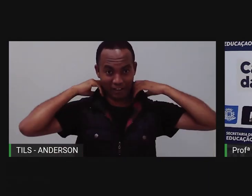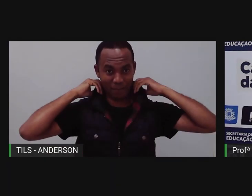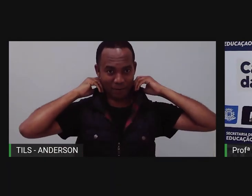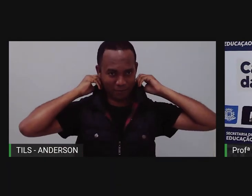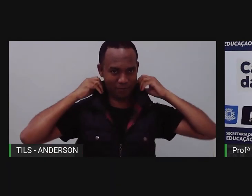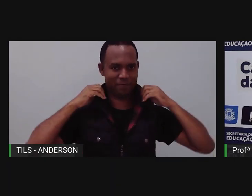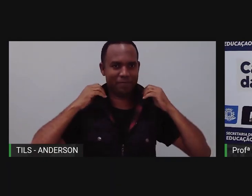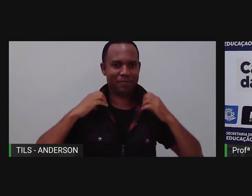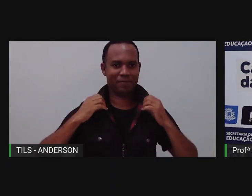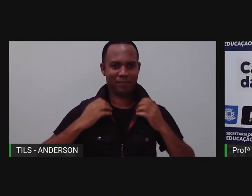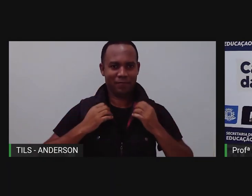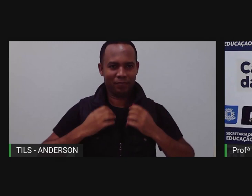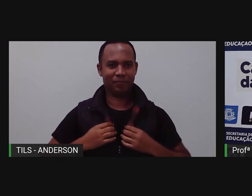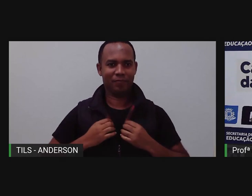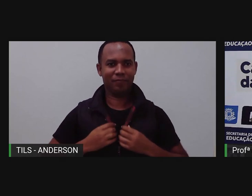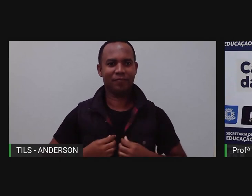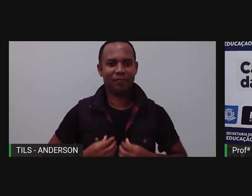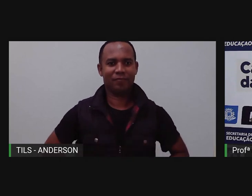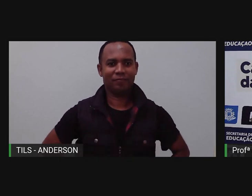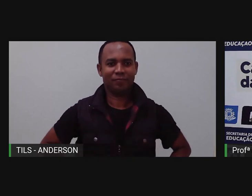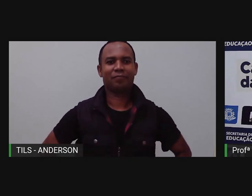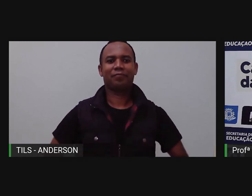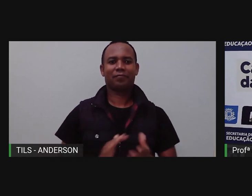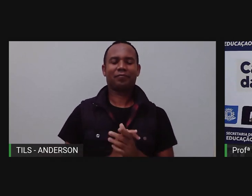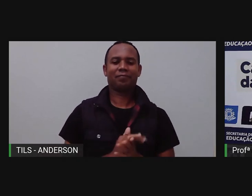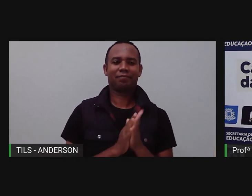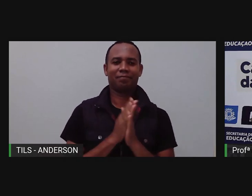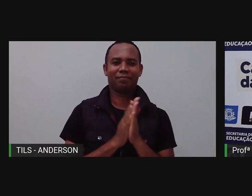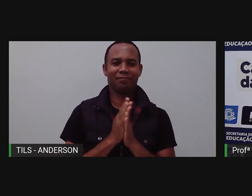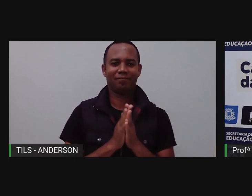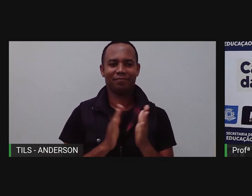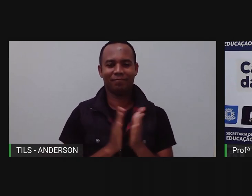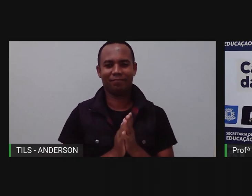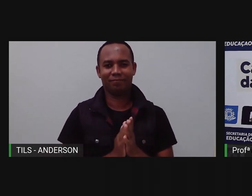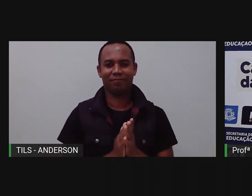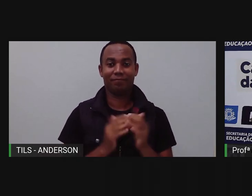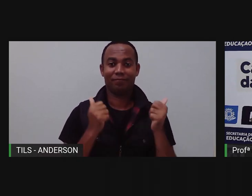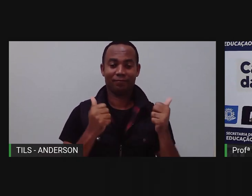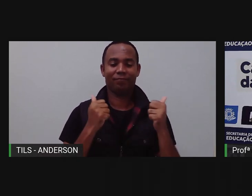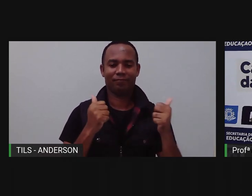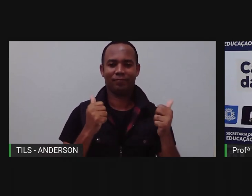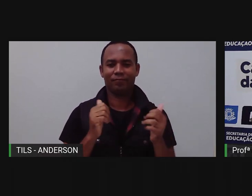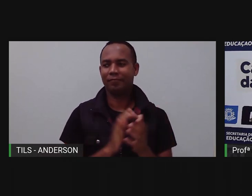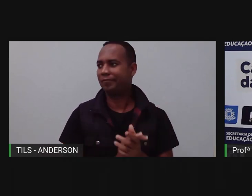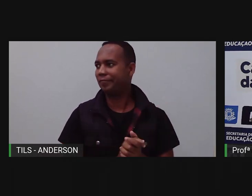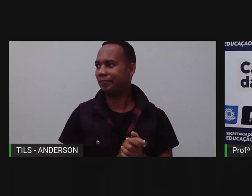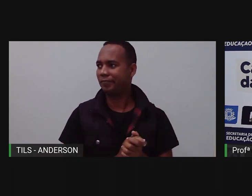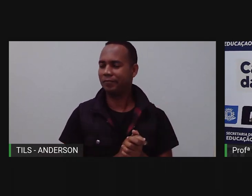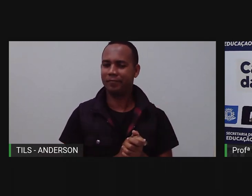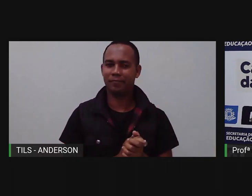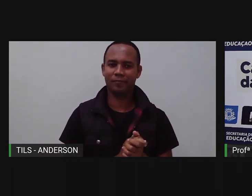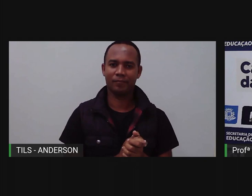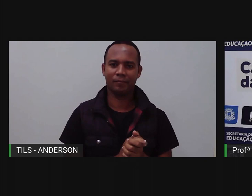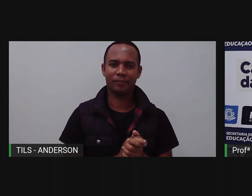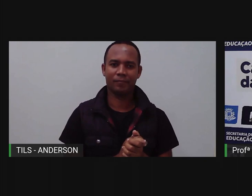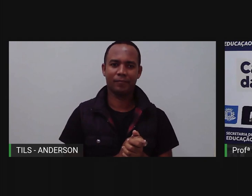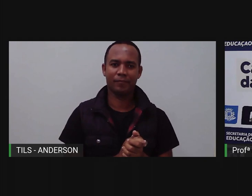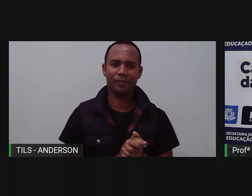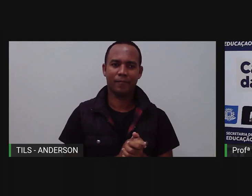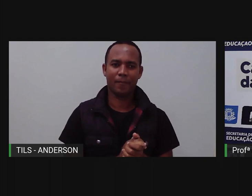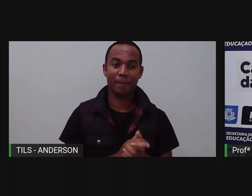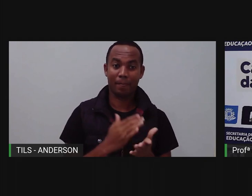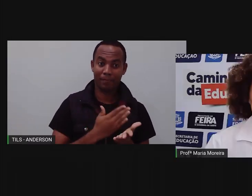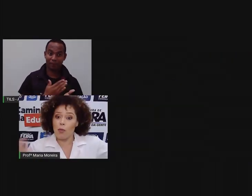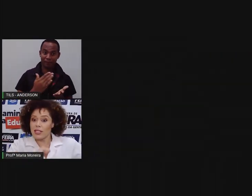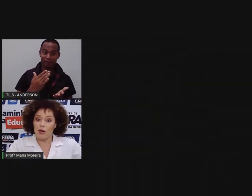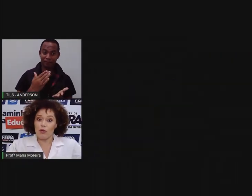Então vamos lá, né? Deixa eu fechar uma coisa aqui, rapidinho. Ops! Vamos lá.